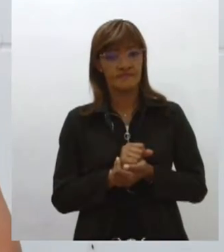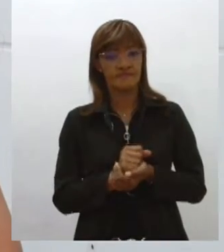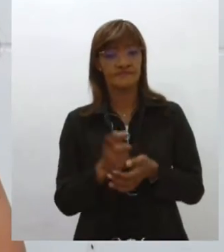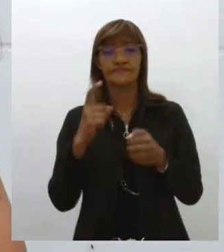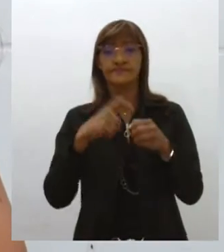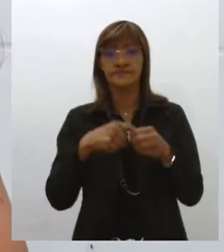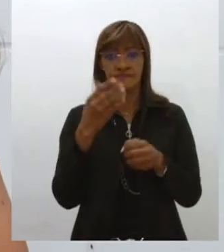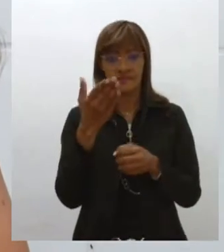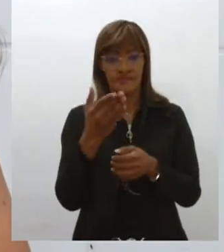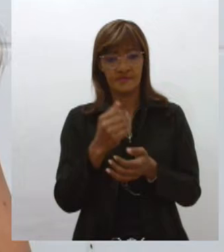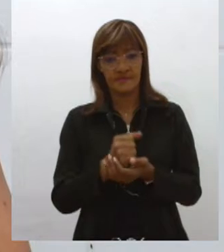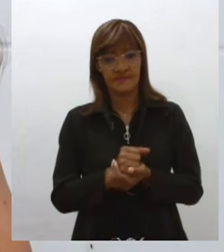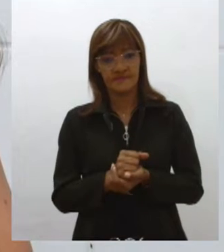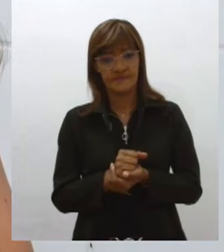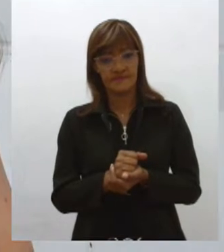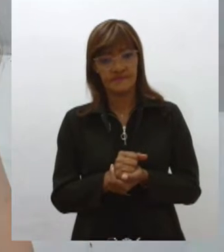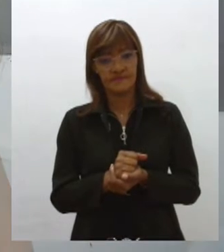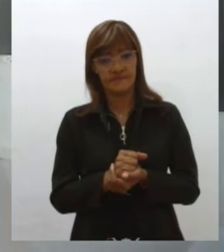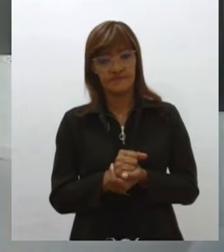direto do estúdio.